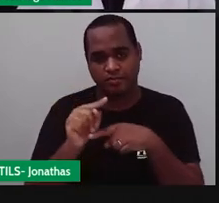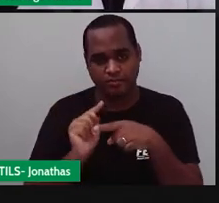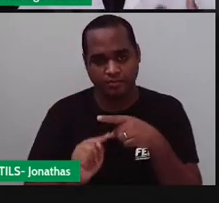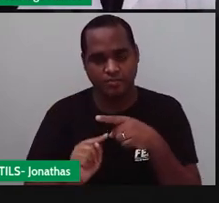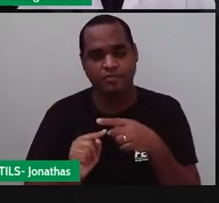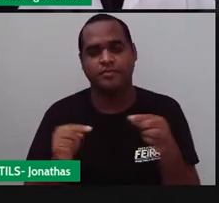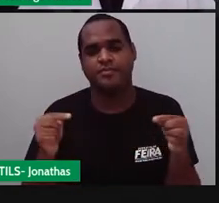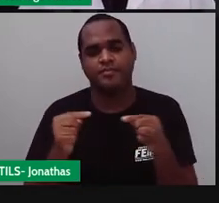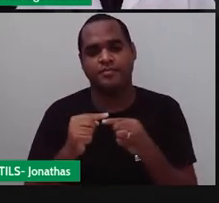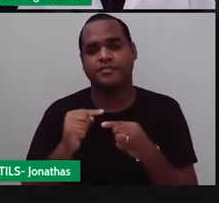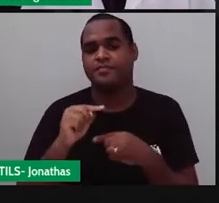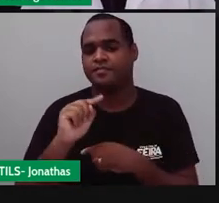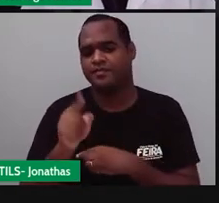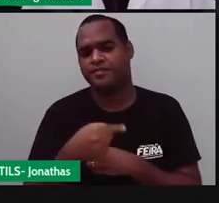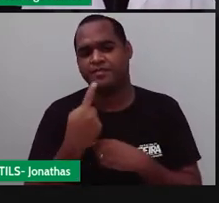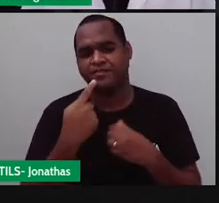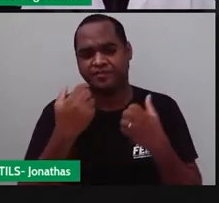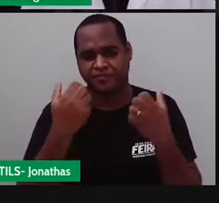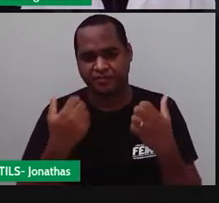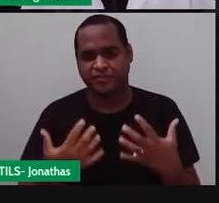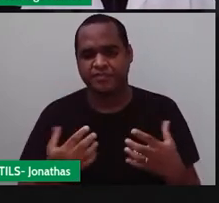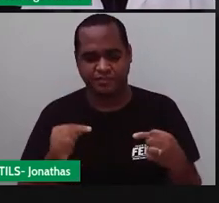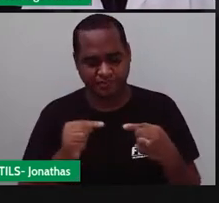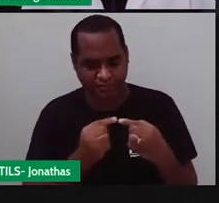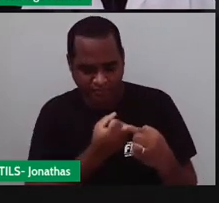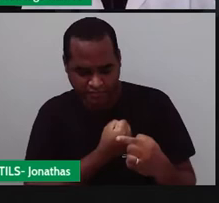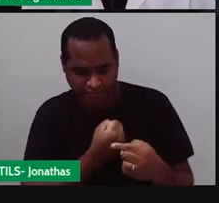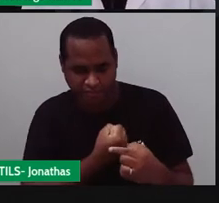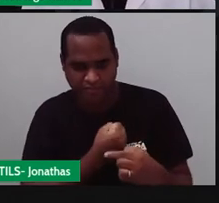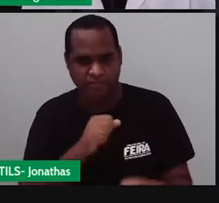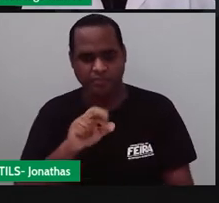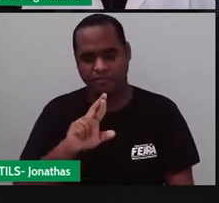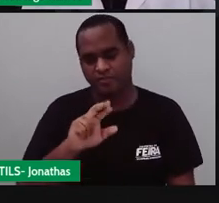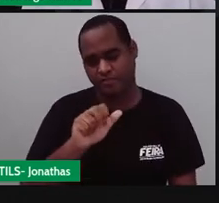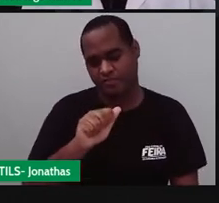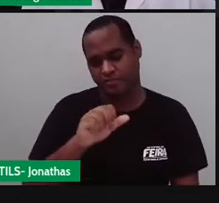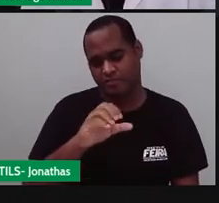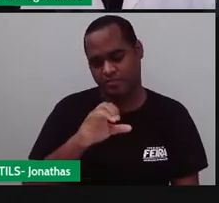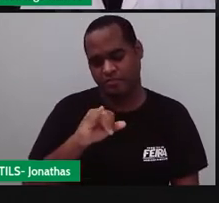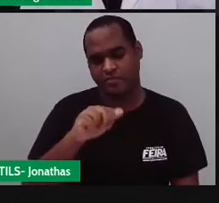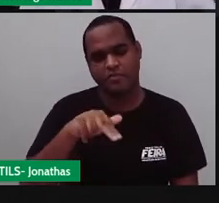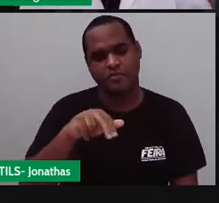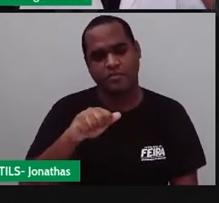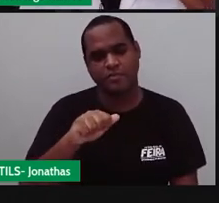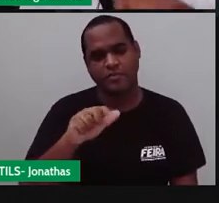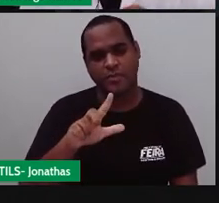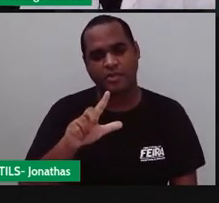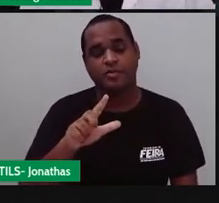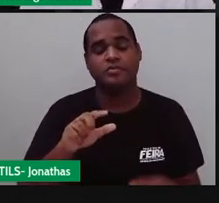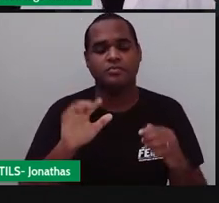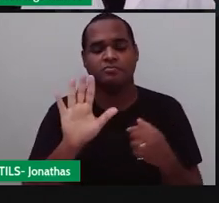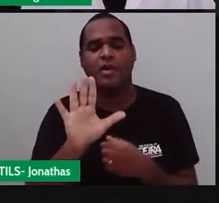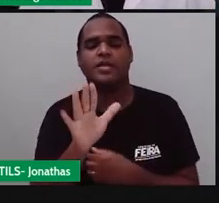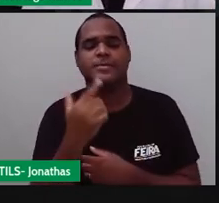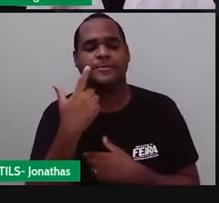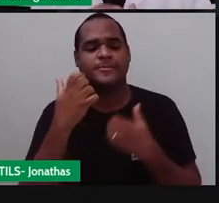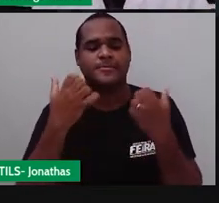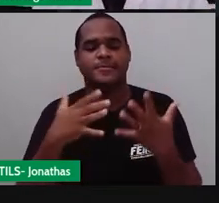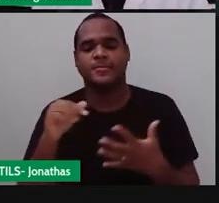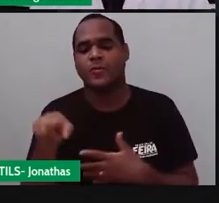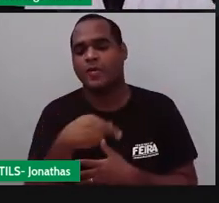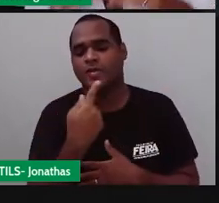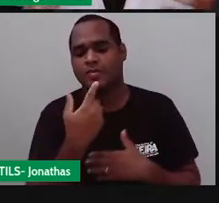portanto, esse número, ele é um número racional. Mas aí agora que a gente